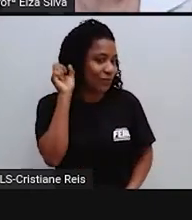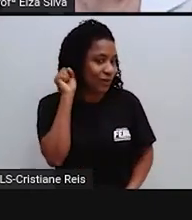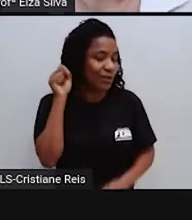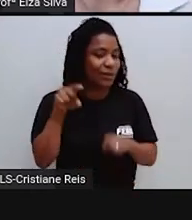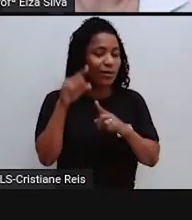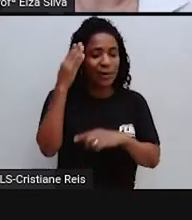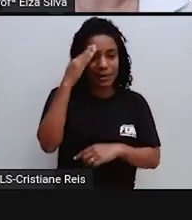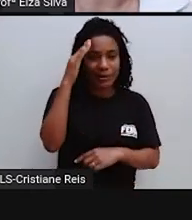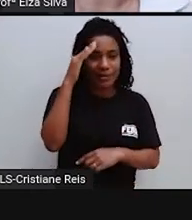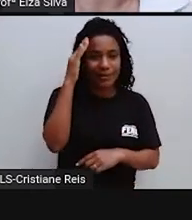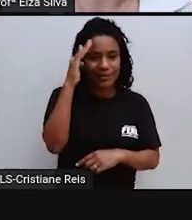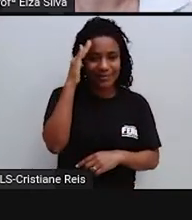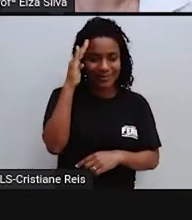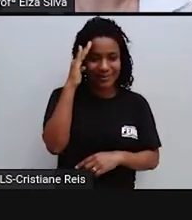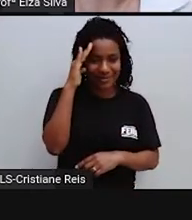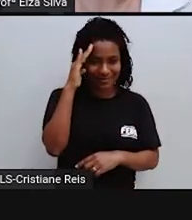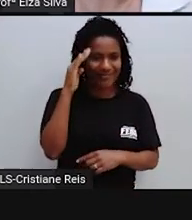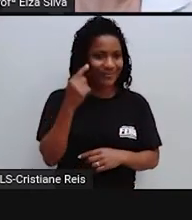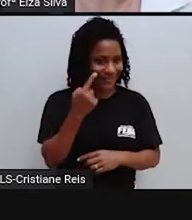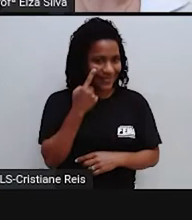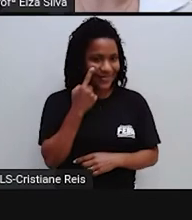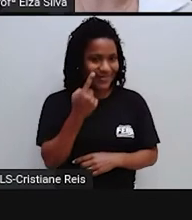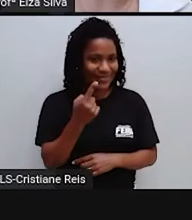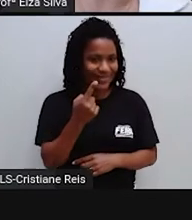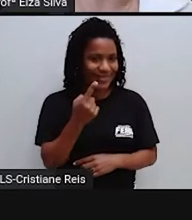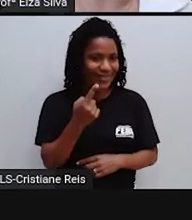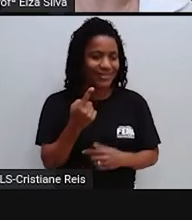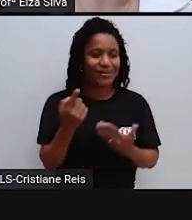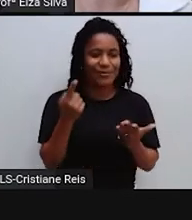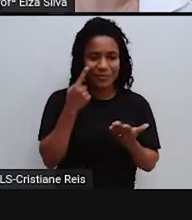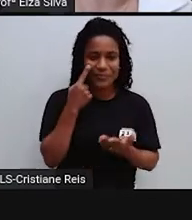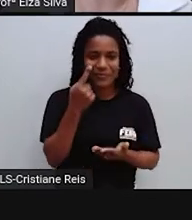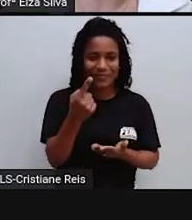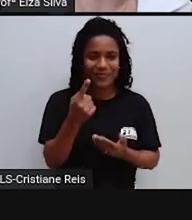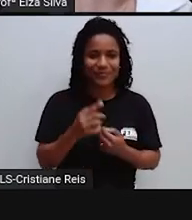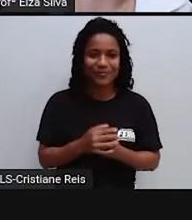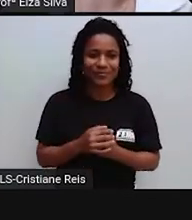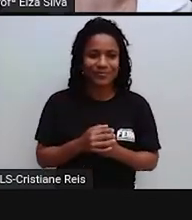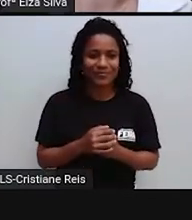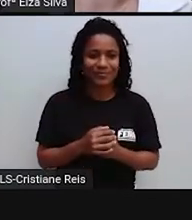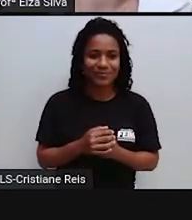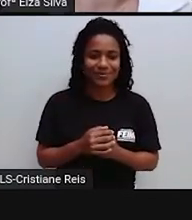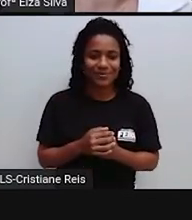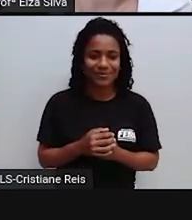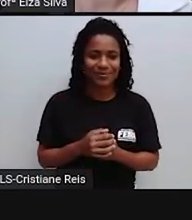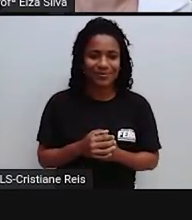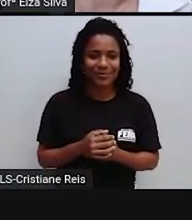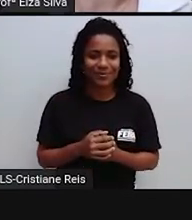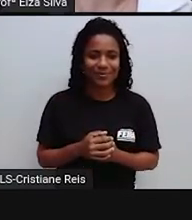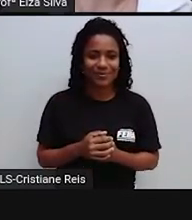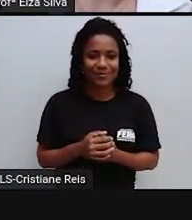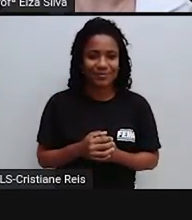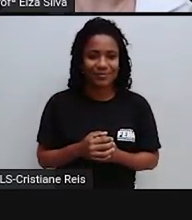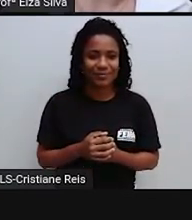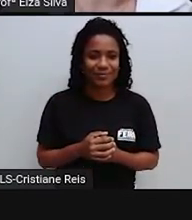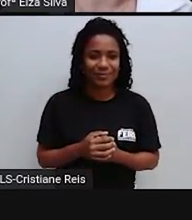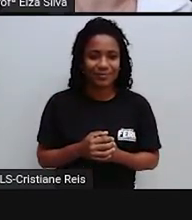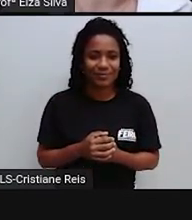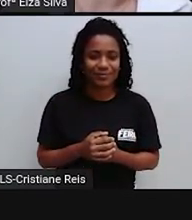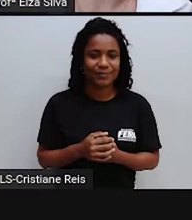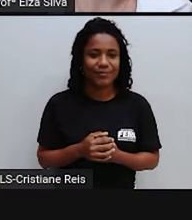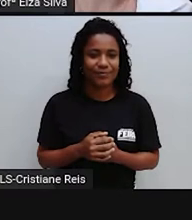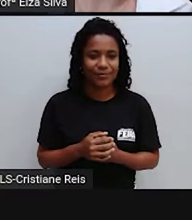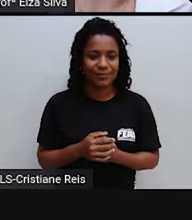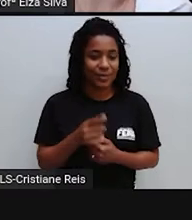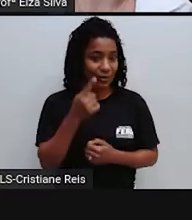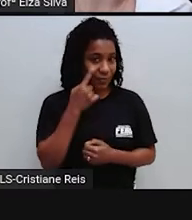A língua inglesa Ok, gente? Neste caso Então let's go Listen to me